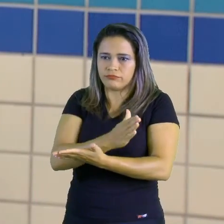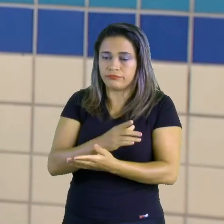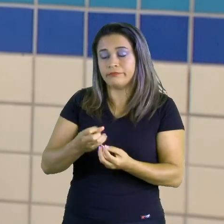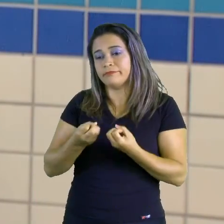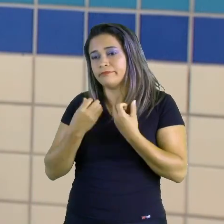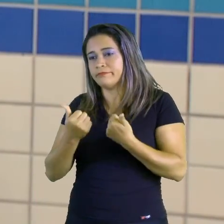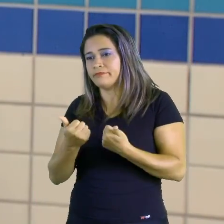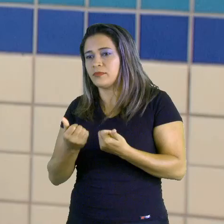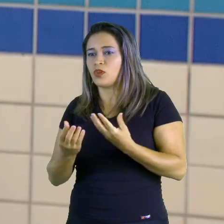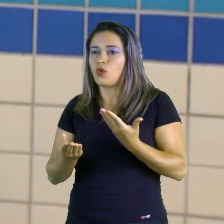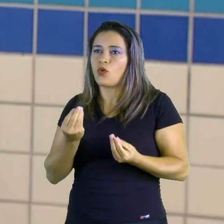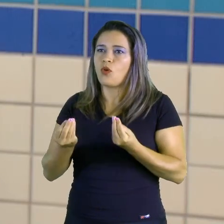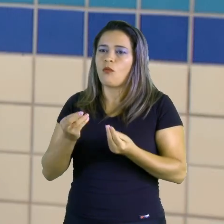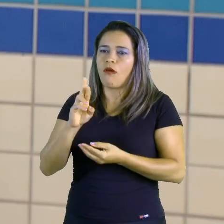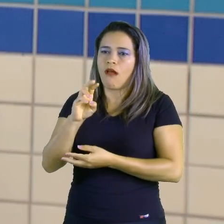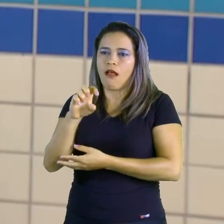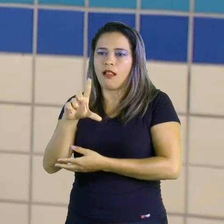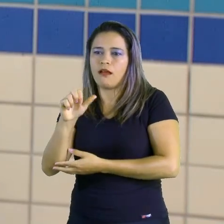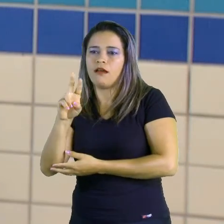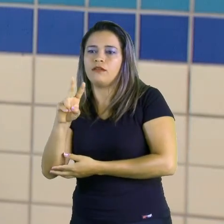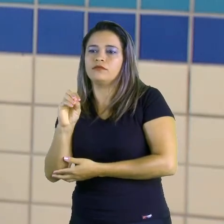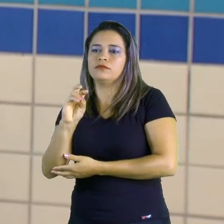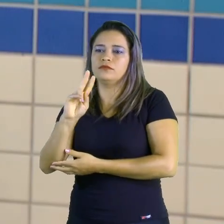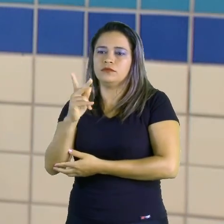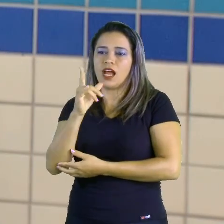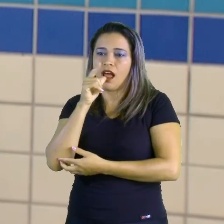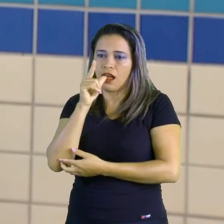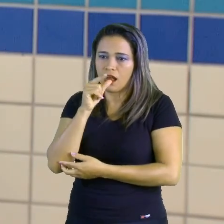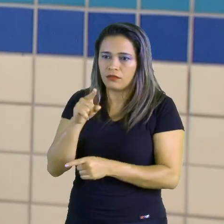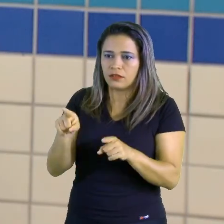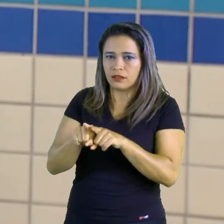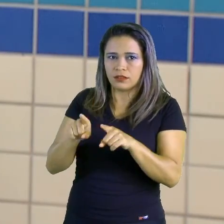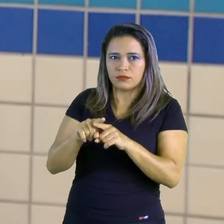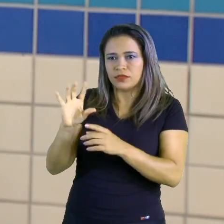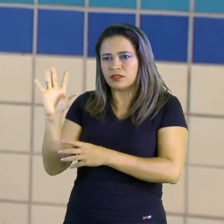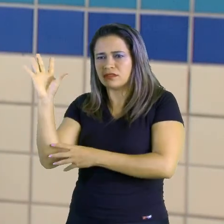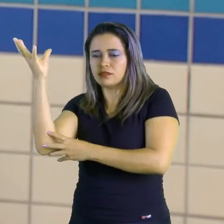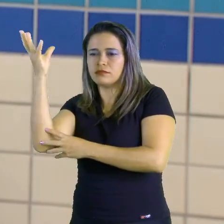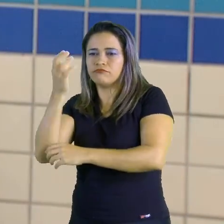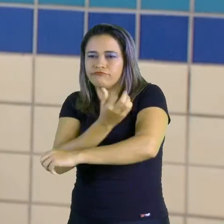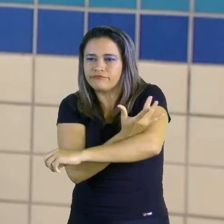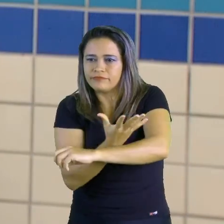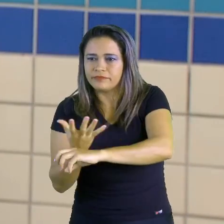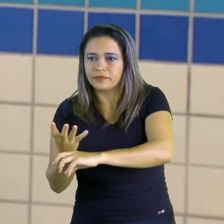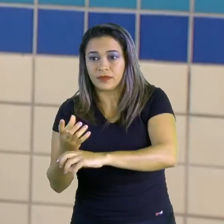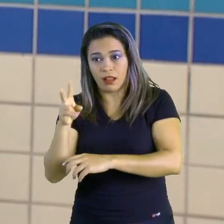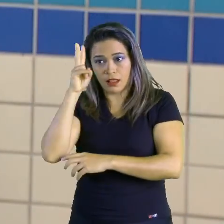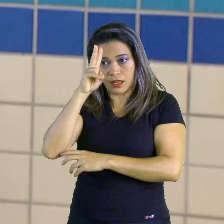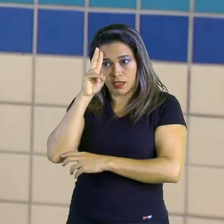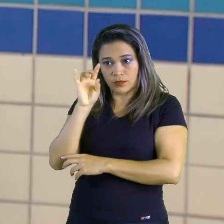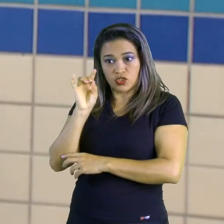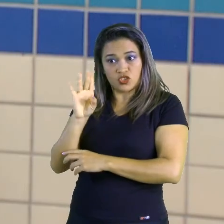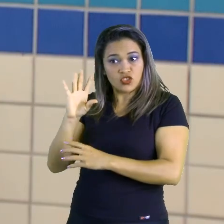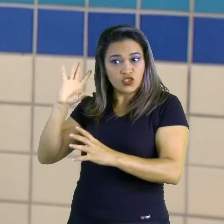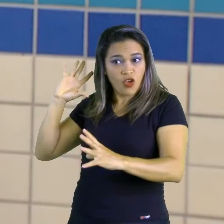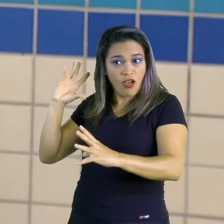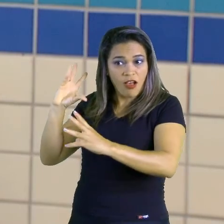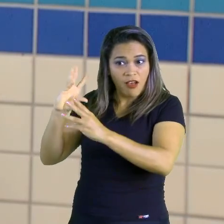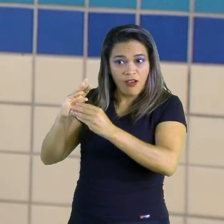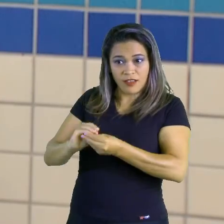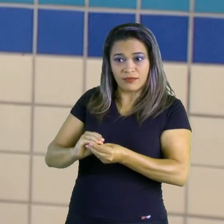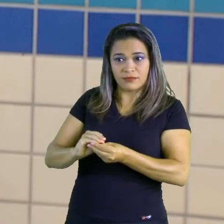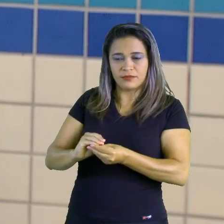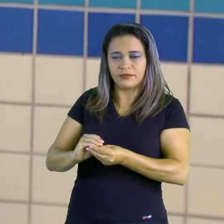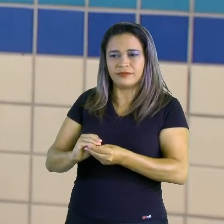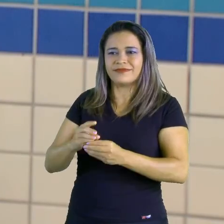como sobre relevo, hidrografia, clima e vegetação. Mas lembre-se, isso foi somente um resumo. No